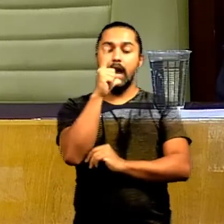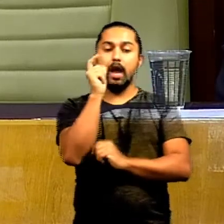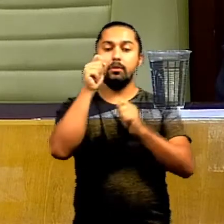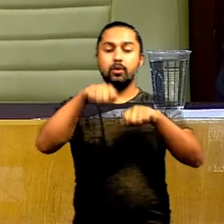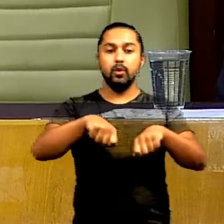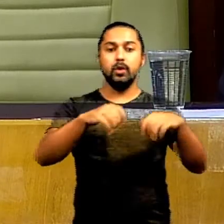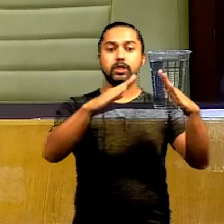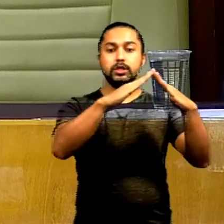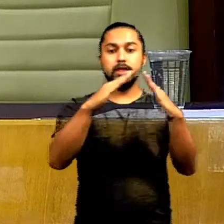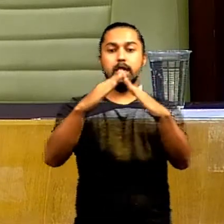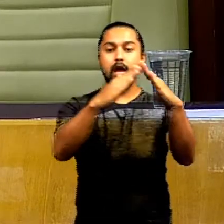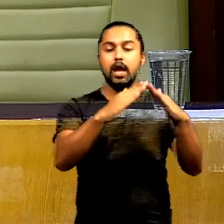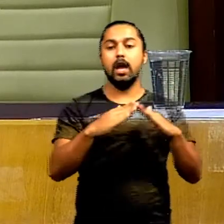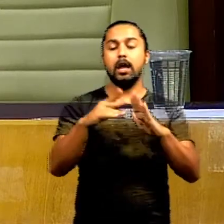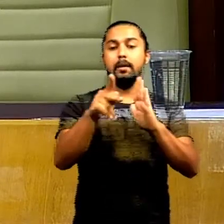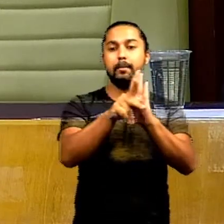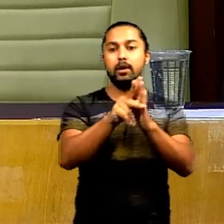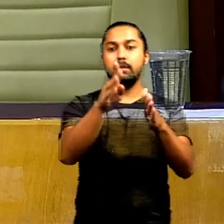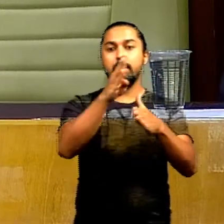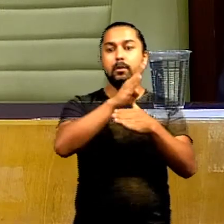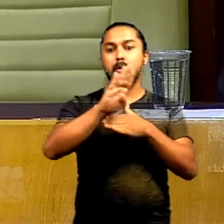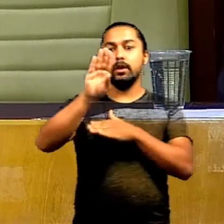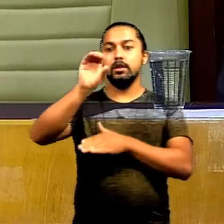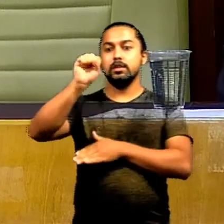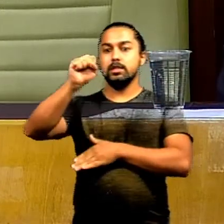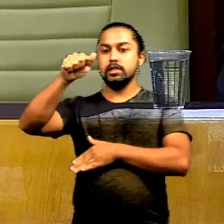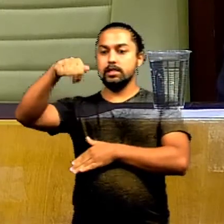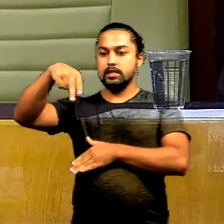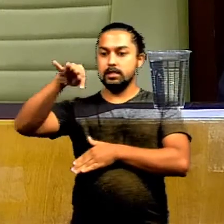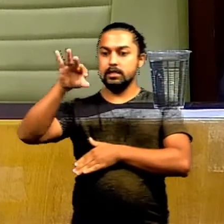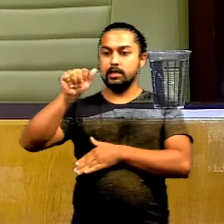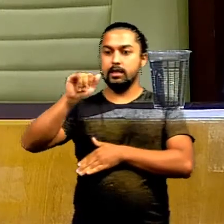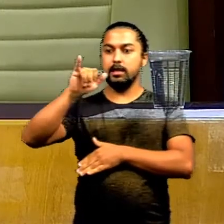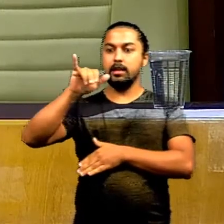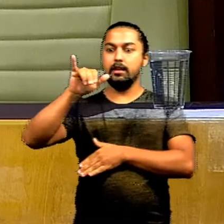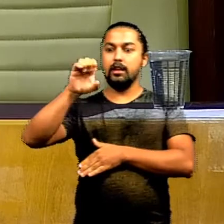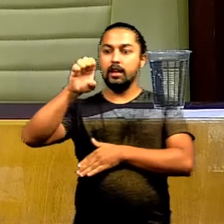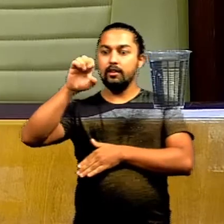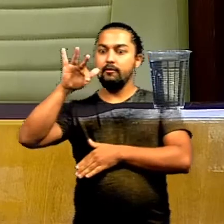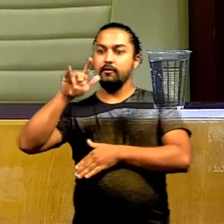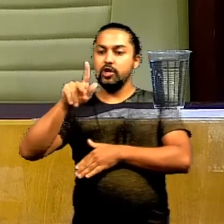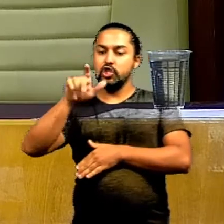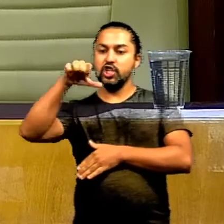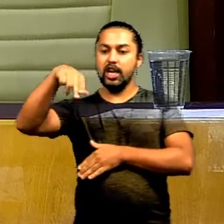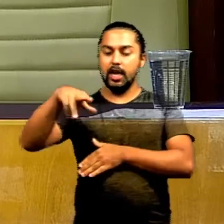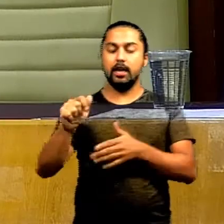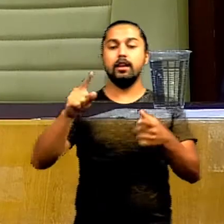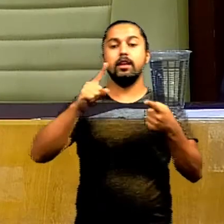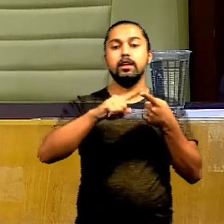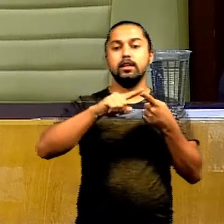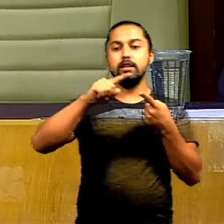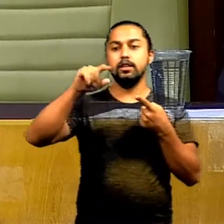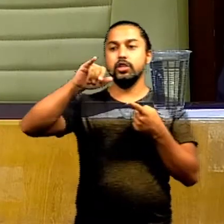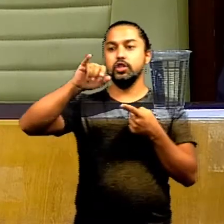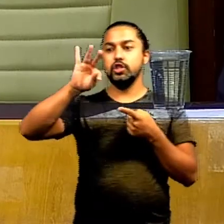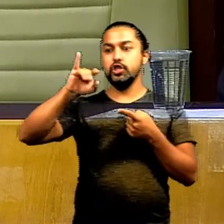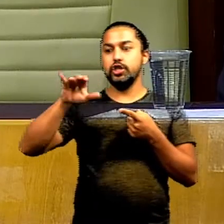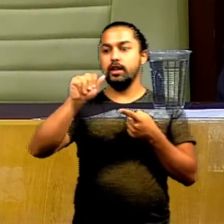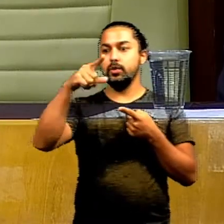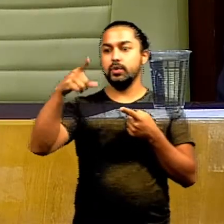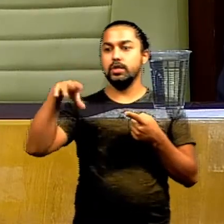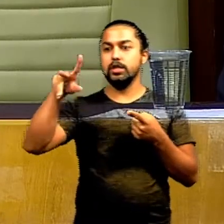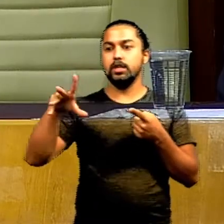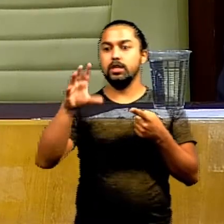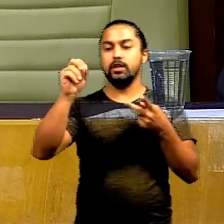para os imóveis localizados no residencial Santa Efigênia. Tinha os importos, requerimentos endereçados a CINFRA, CMT e Comung,